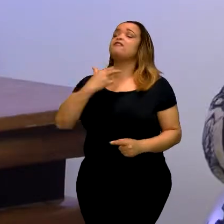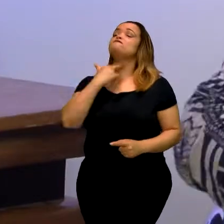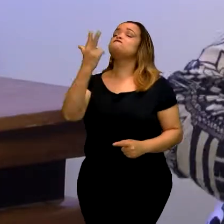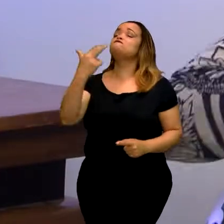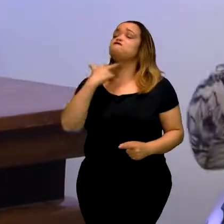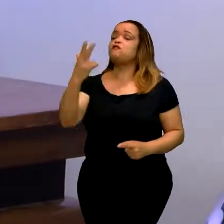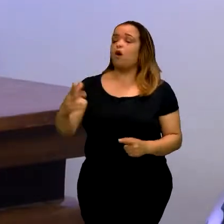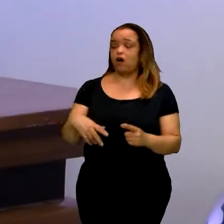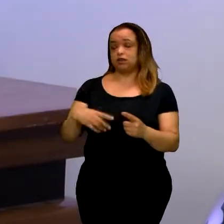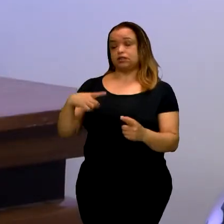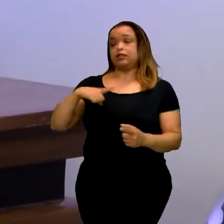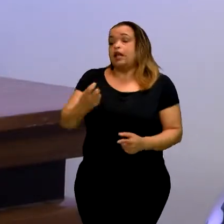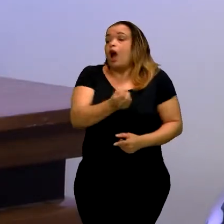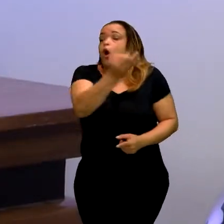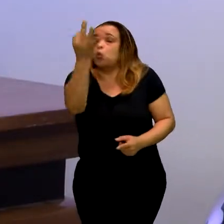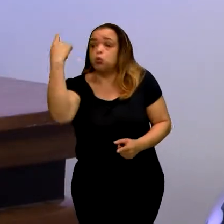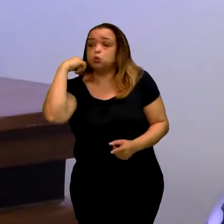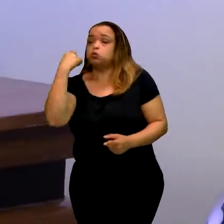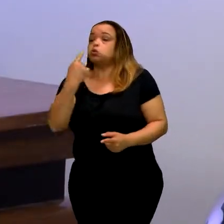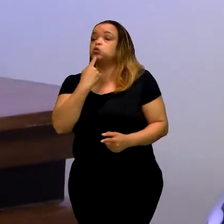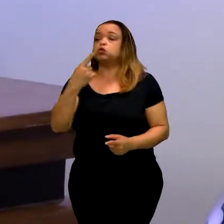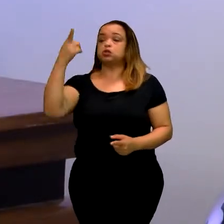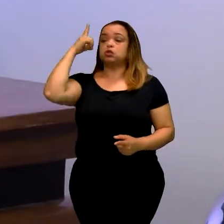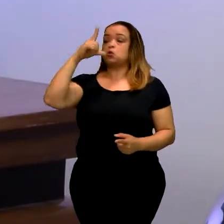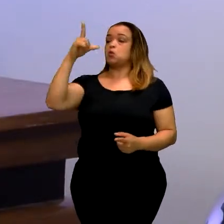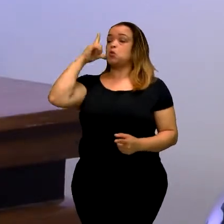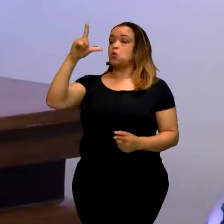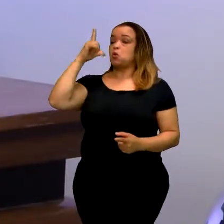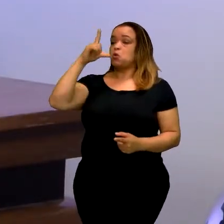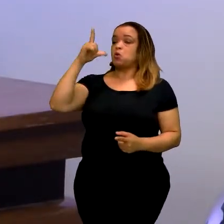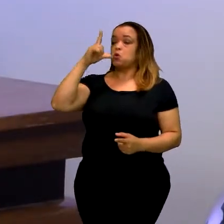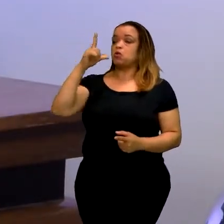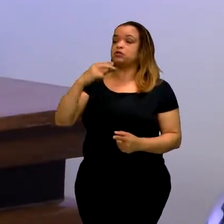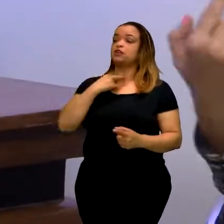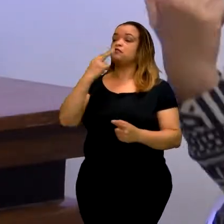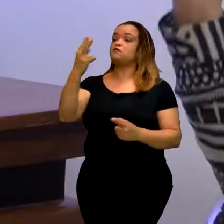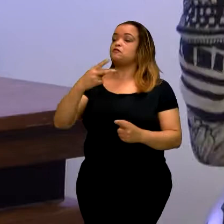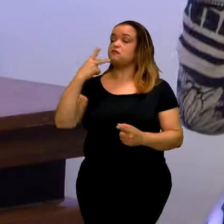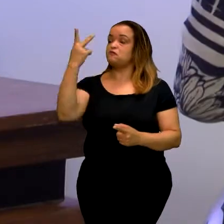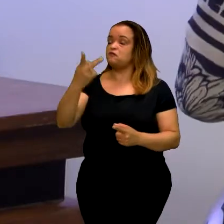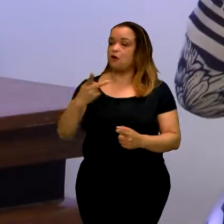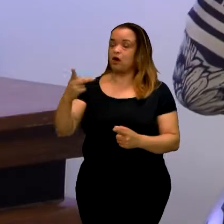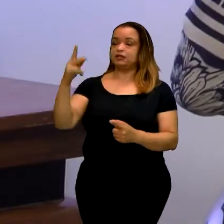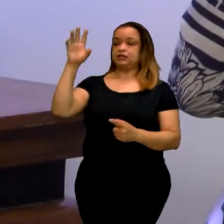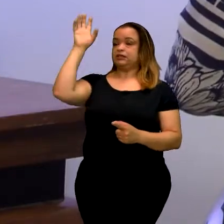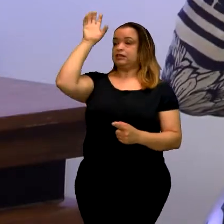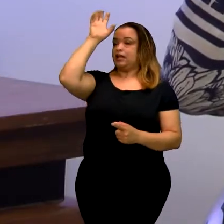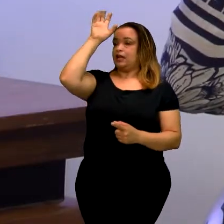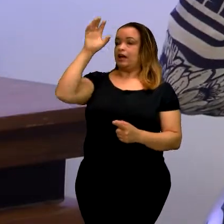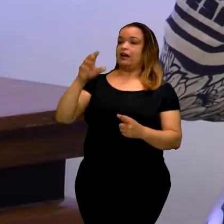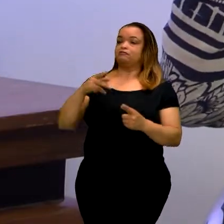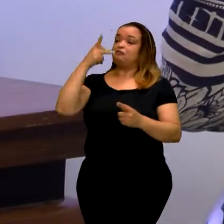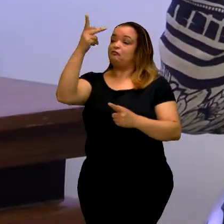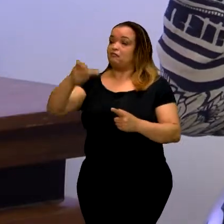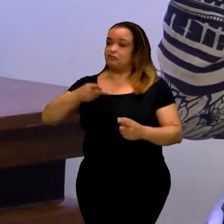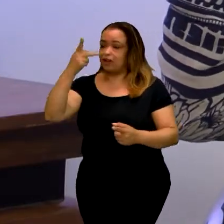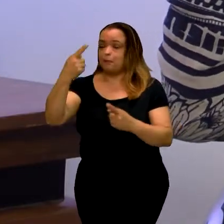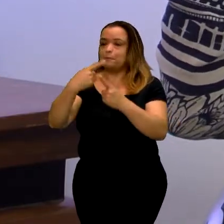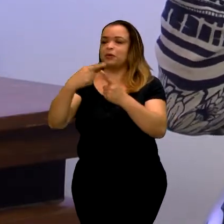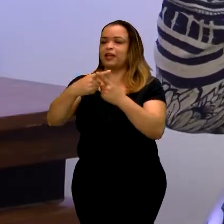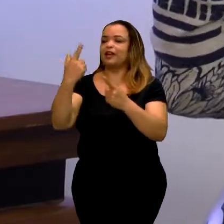não desenvolveram a fala por falta de... Porque nós não temos o recurso auditivo, que é